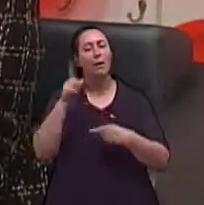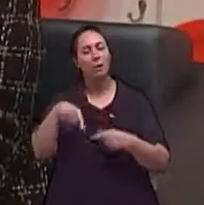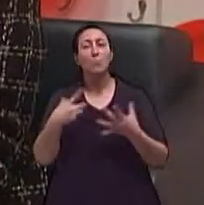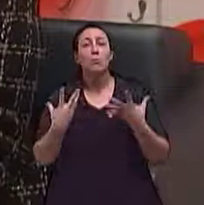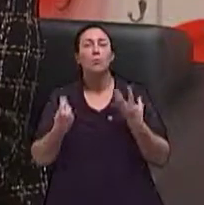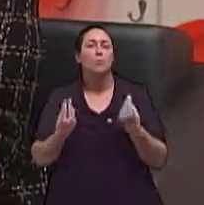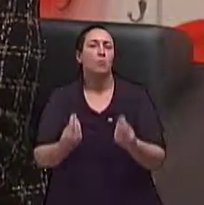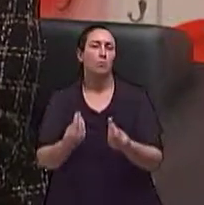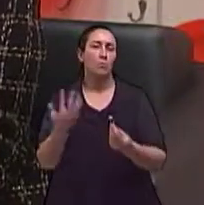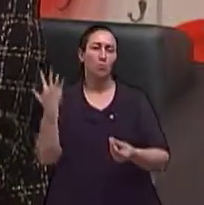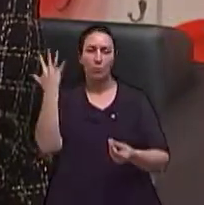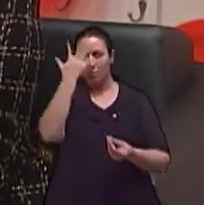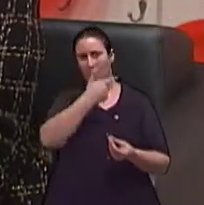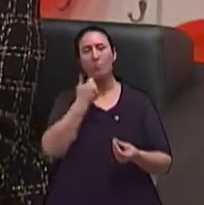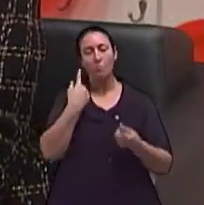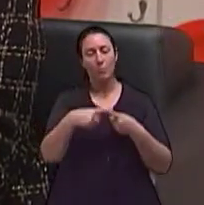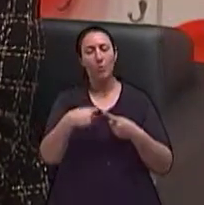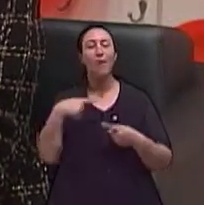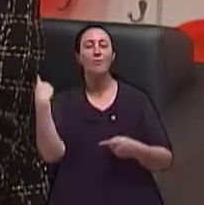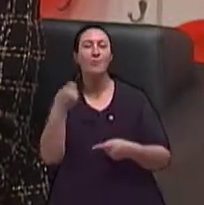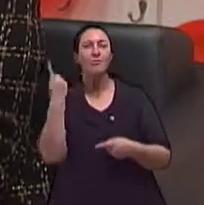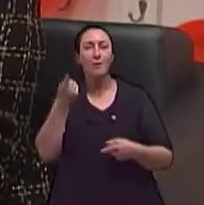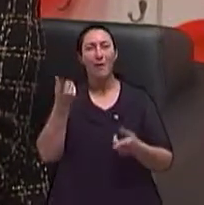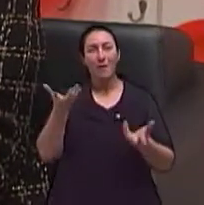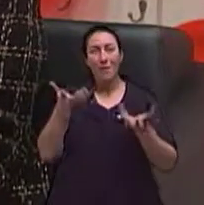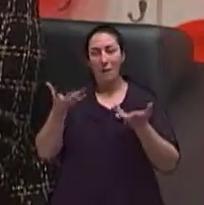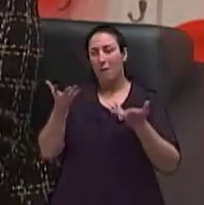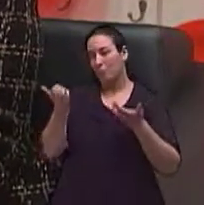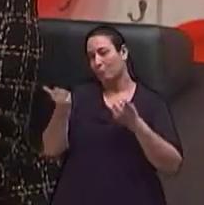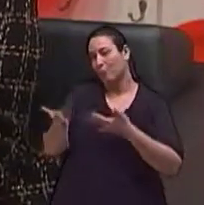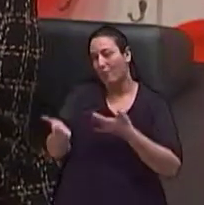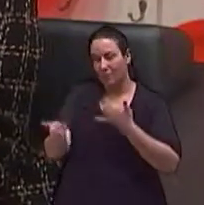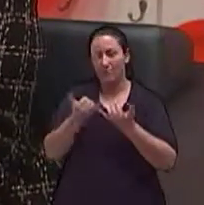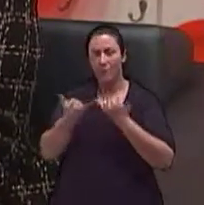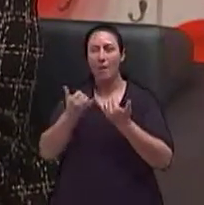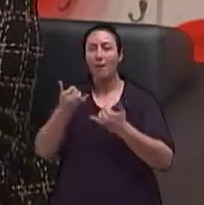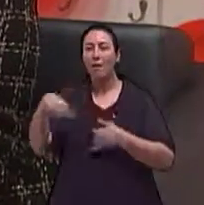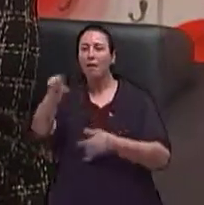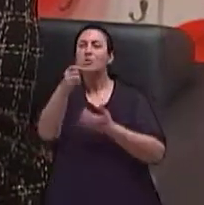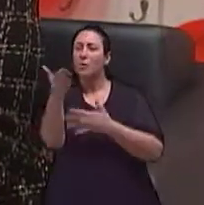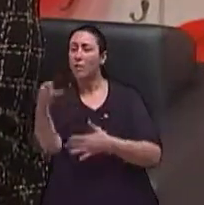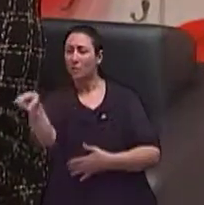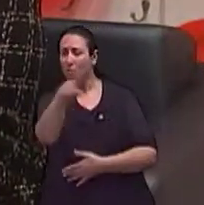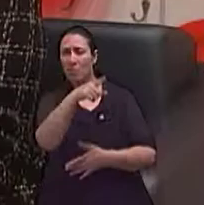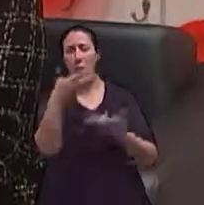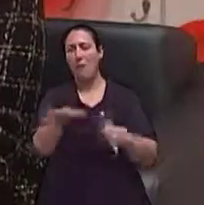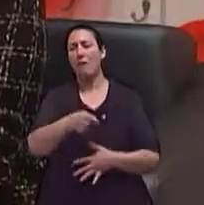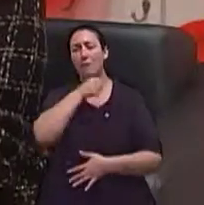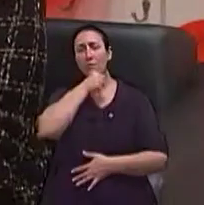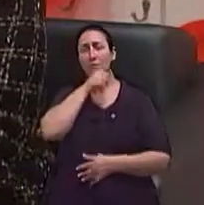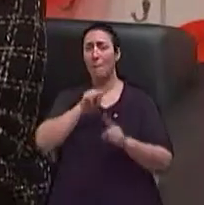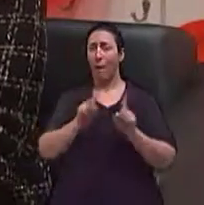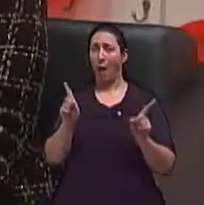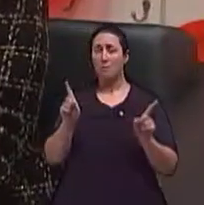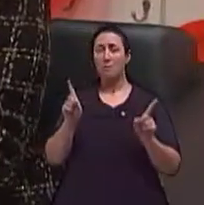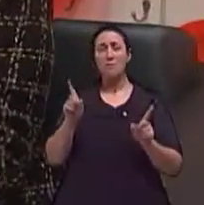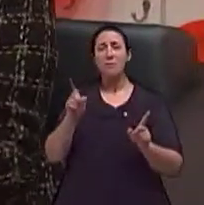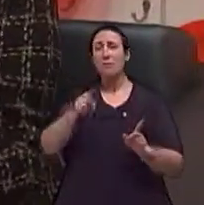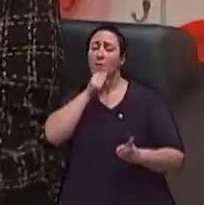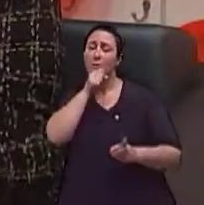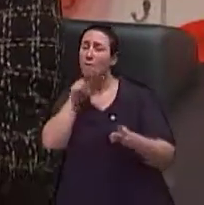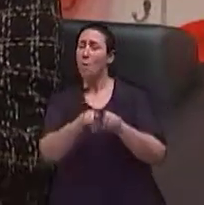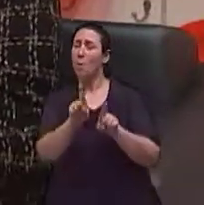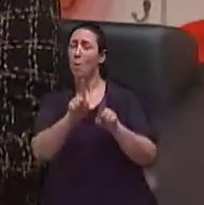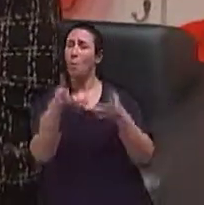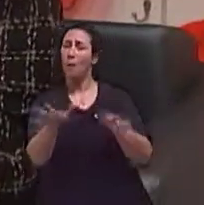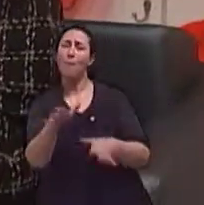bonito isso. E se a gente fala com os jovens, eles dizem que não querem envelhecer, mas ninguém quer morrer cedo. E a gente também não quer. Acho que vai ficar bem velhinho,